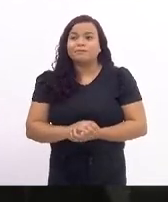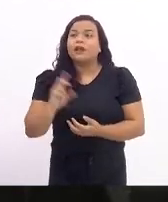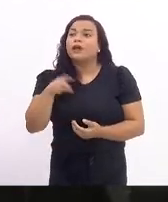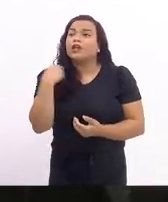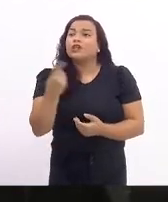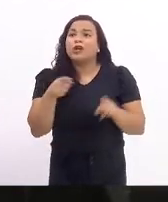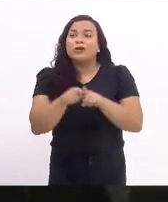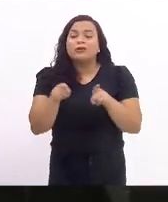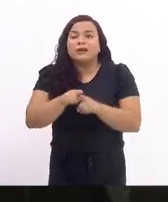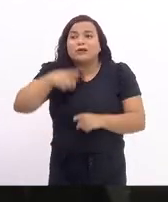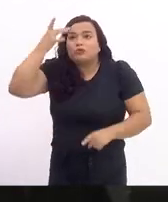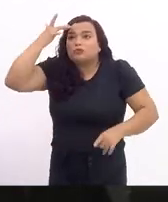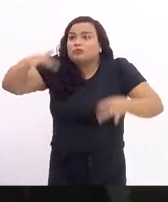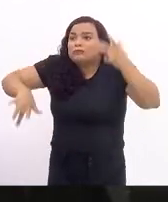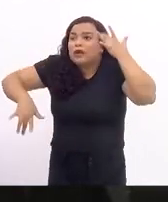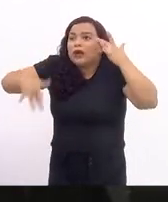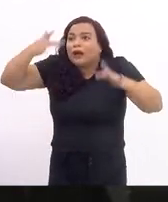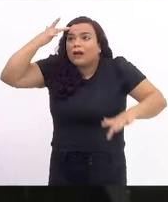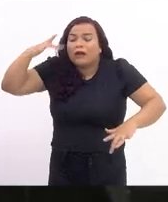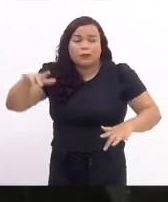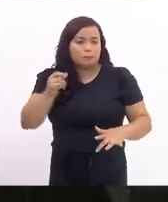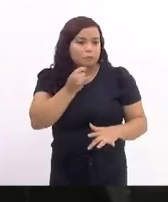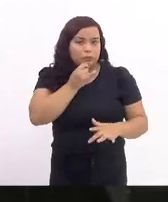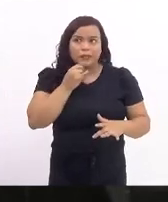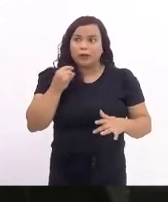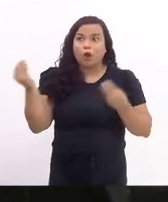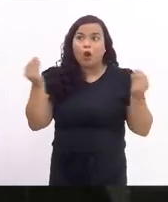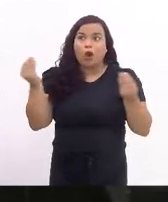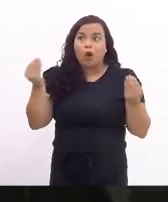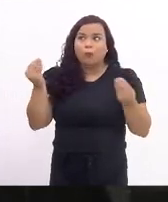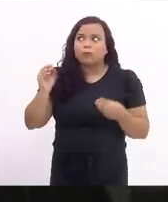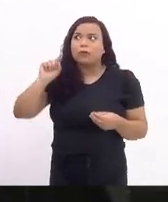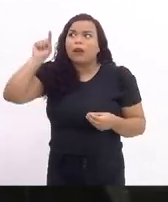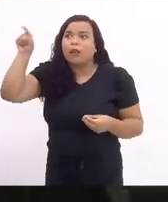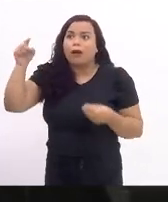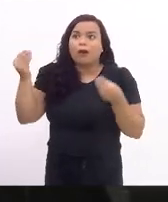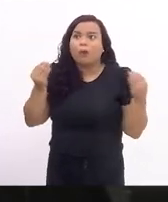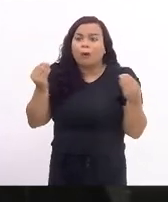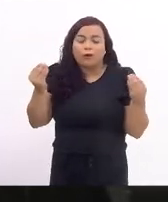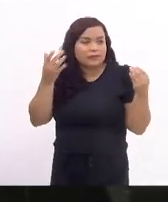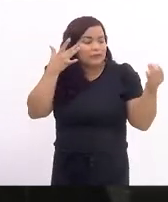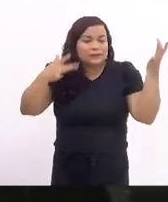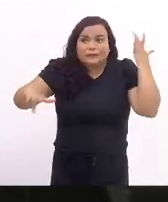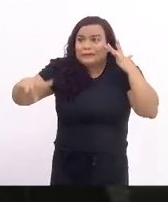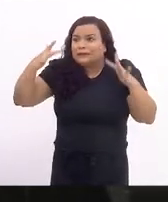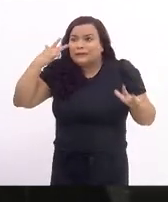saber como é que isso se desenvolve. então é hora